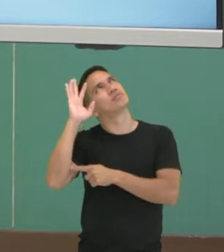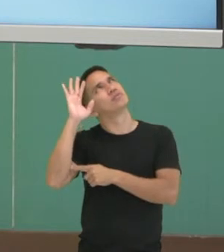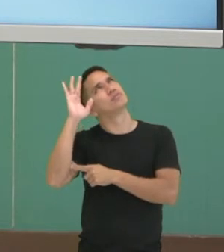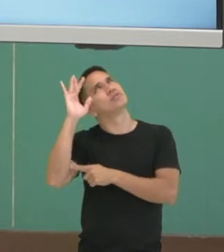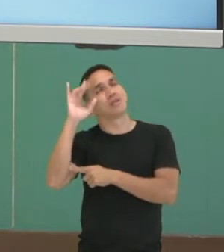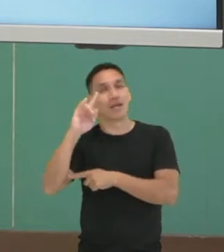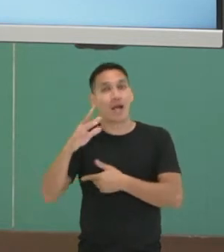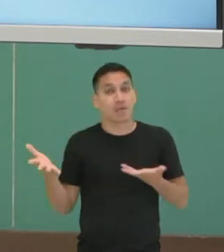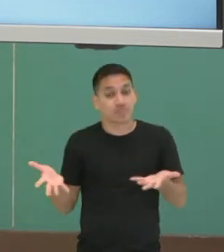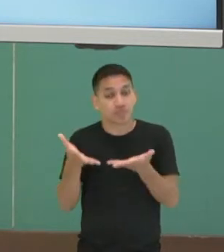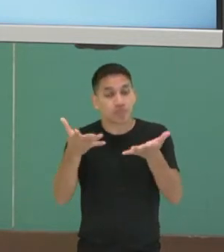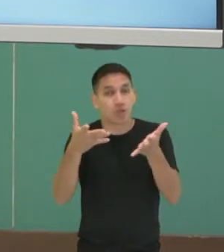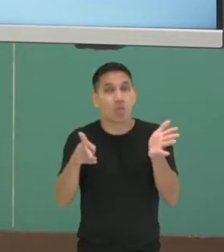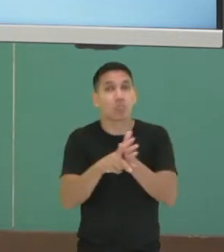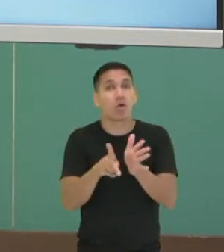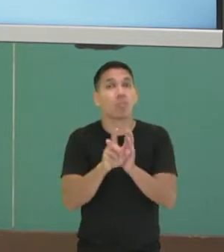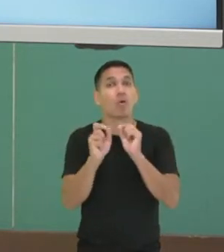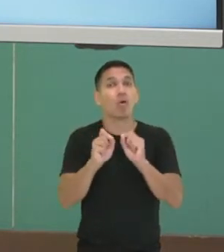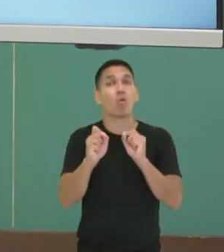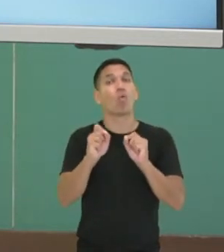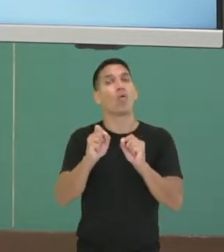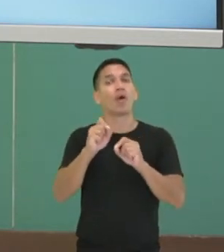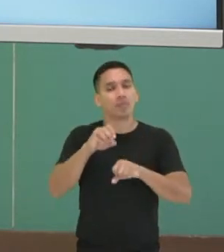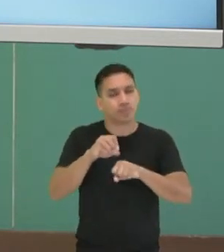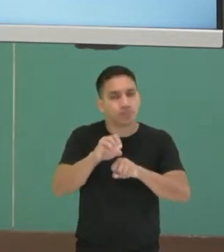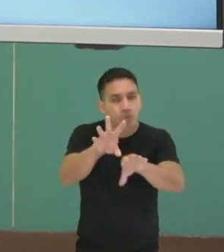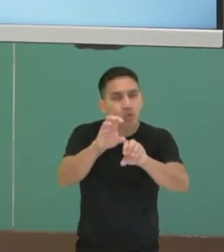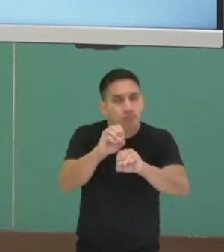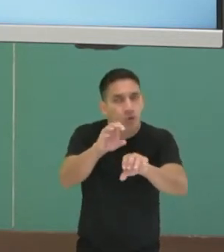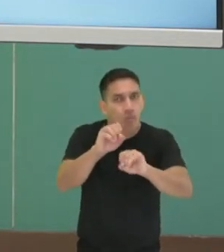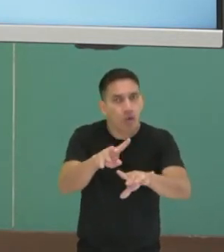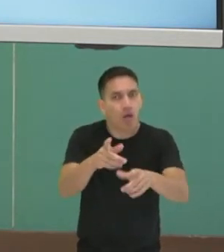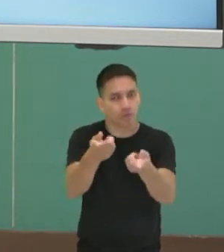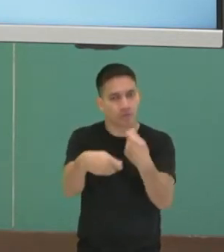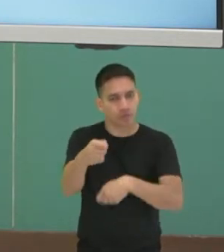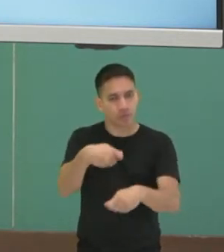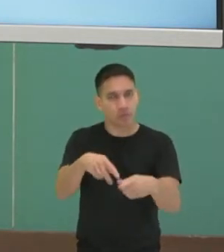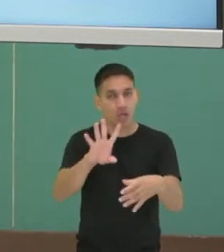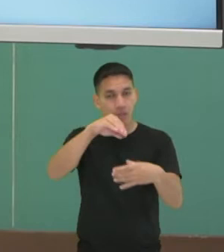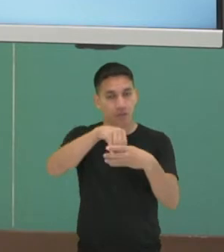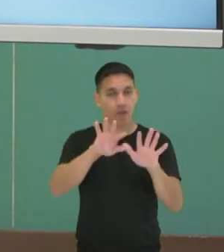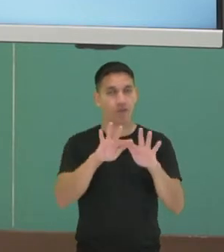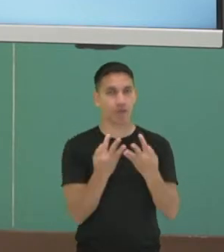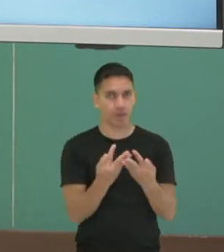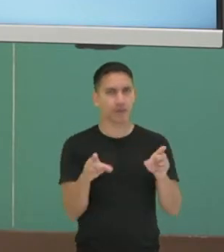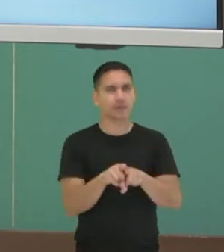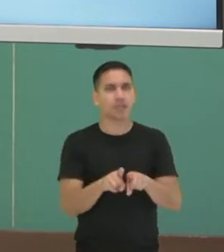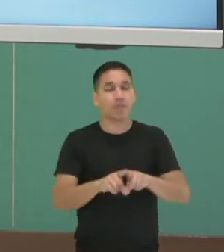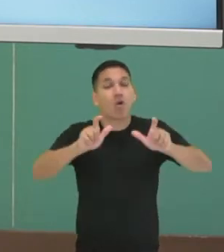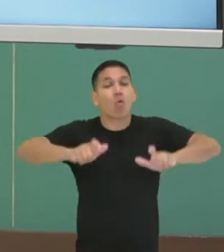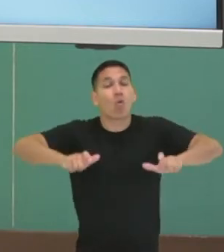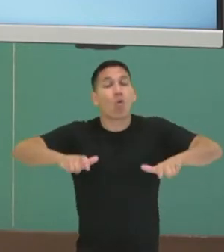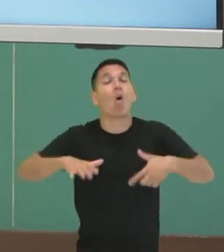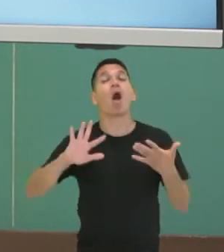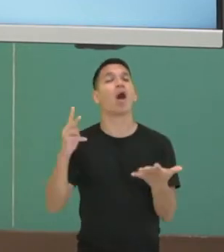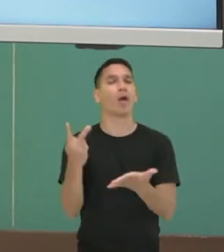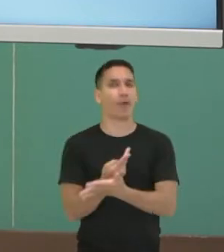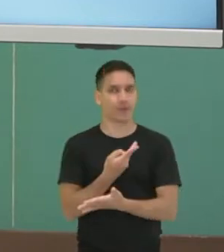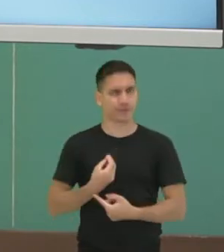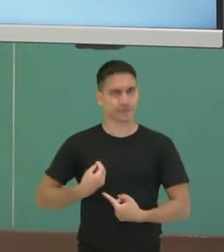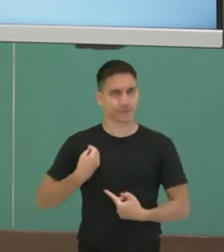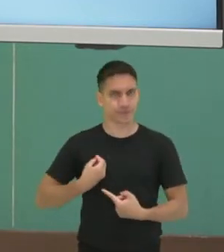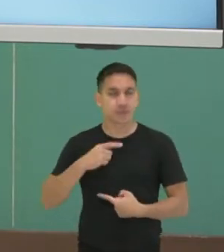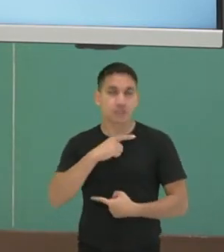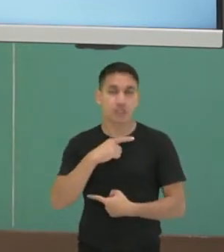promover uma educação financeira no contexto intrafamiliar. Nós conseguimos identificar o espaço onde os fatos acontecem,